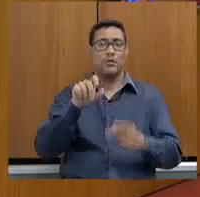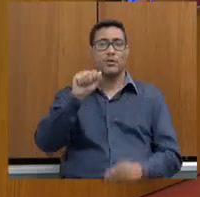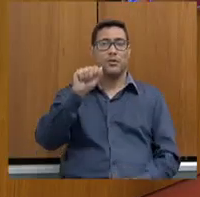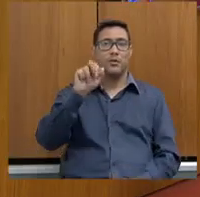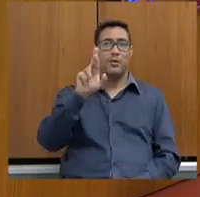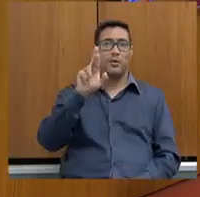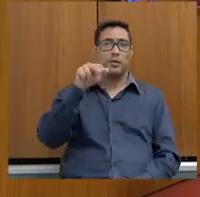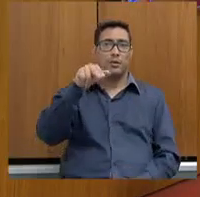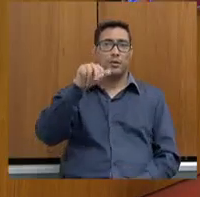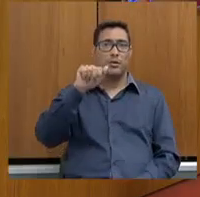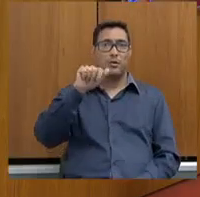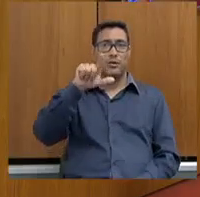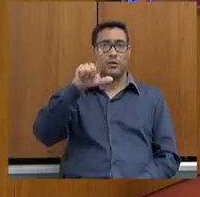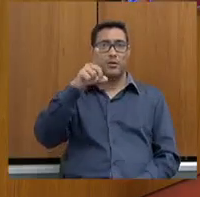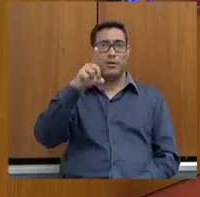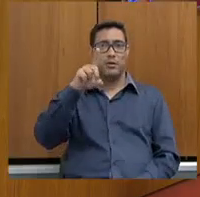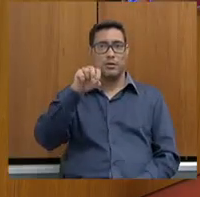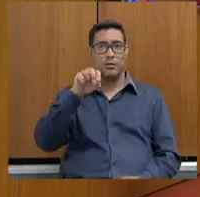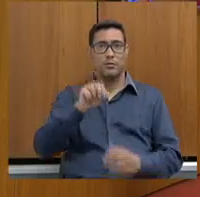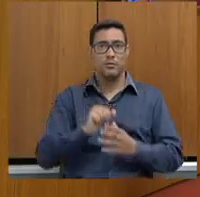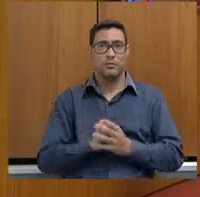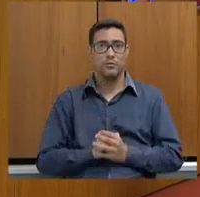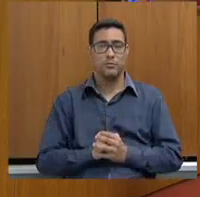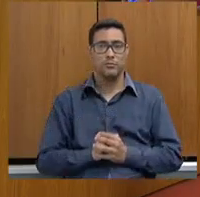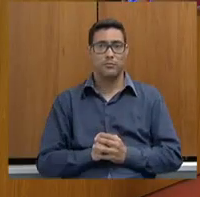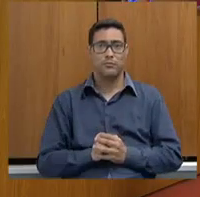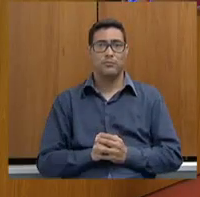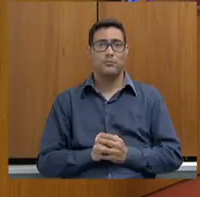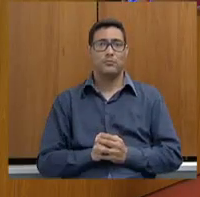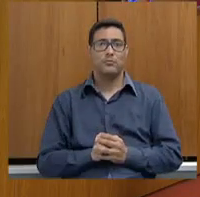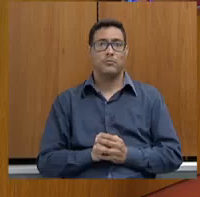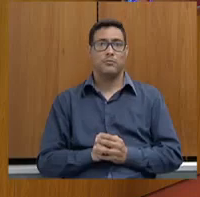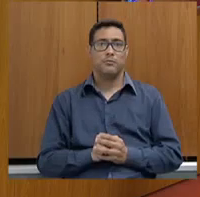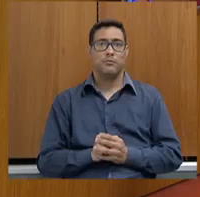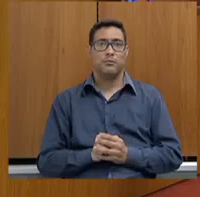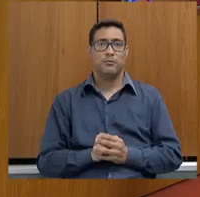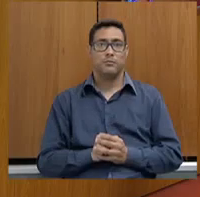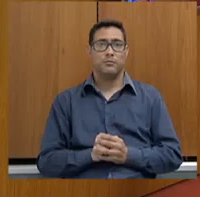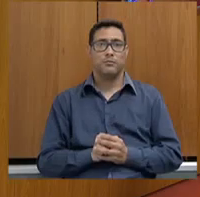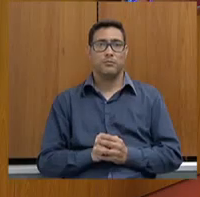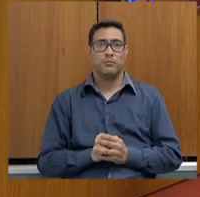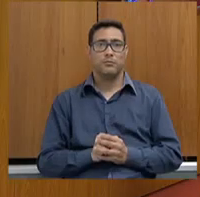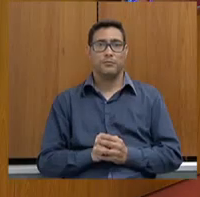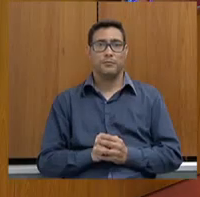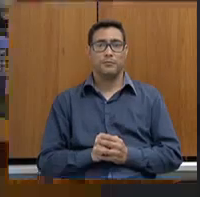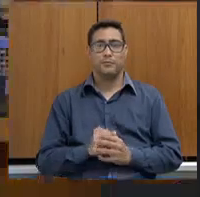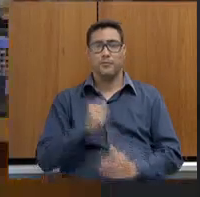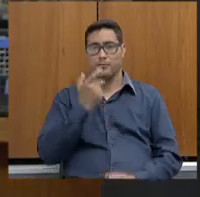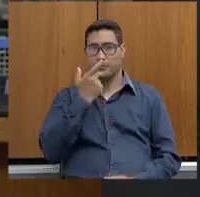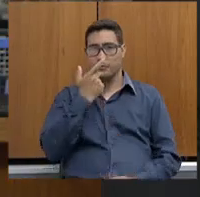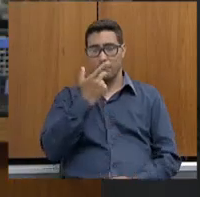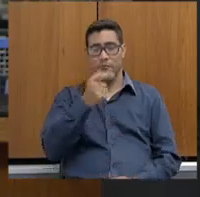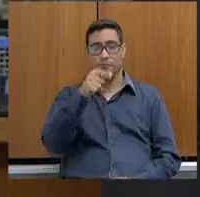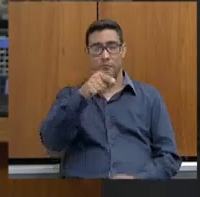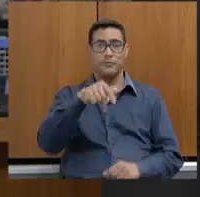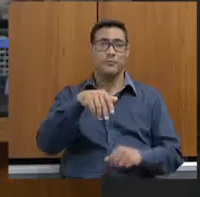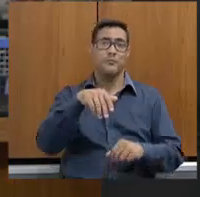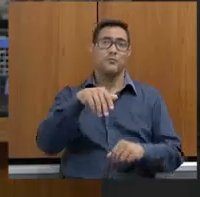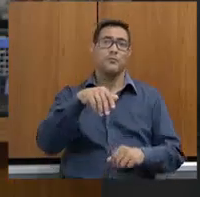não tinha citado o nome deles, mas eu quero dizer, eu comentava aqui com o sargento Rodrigues,